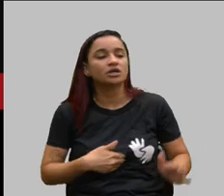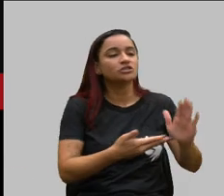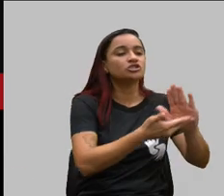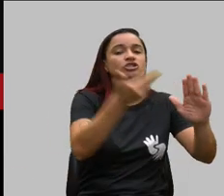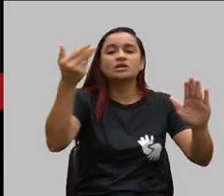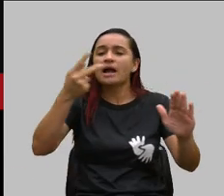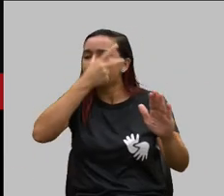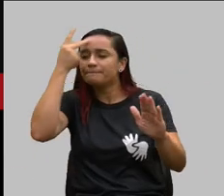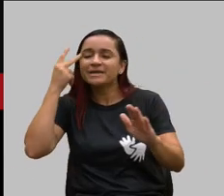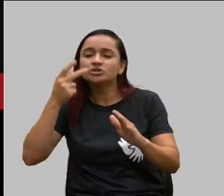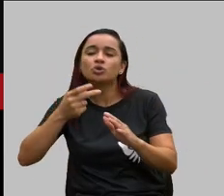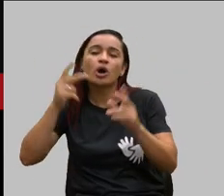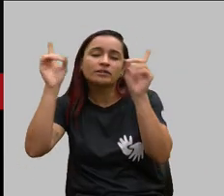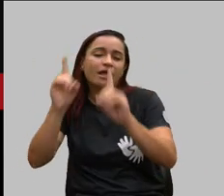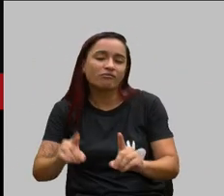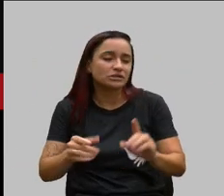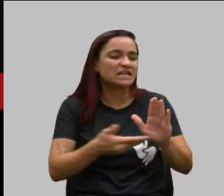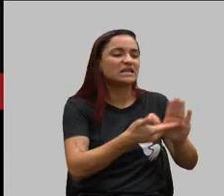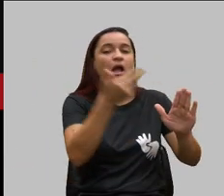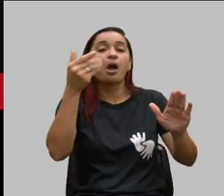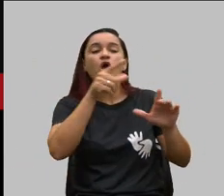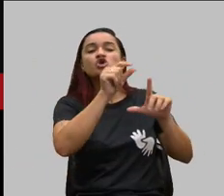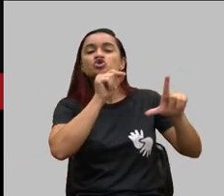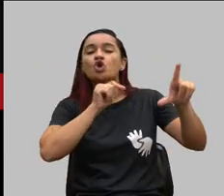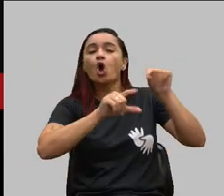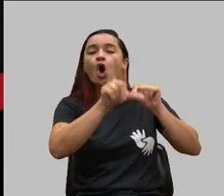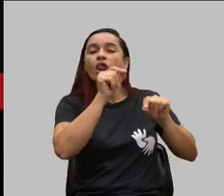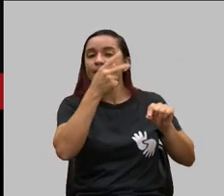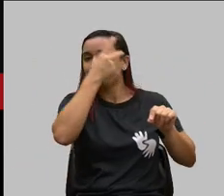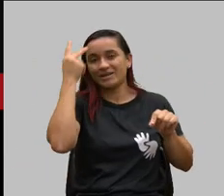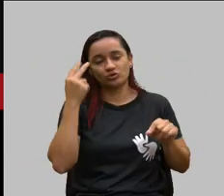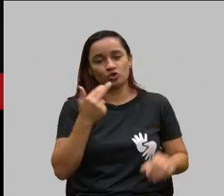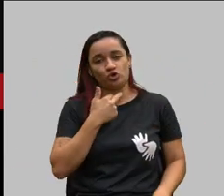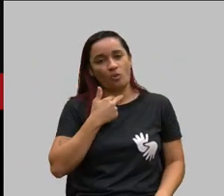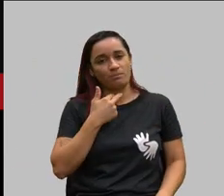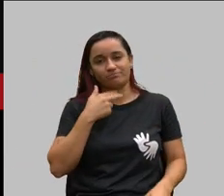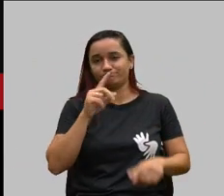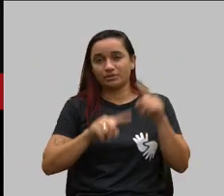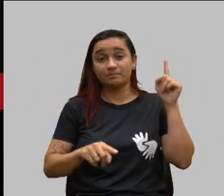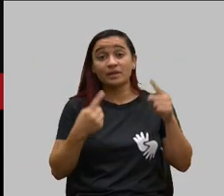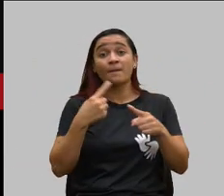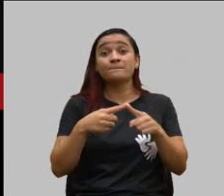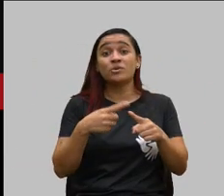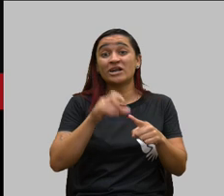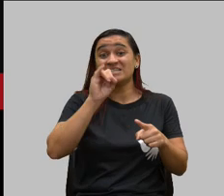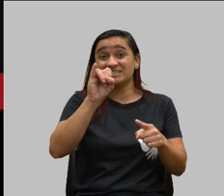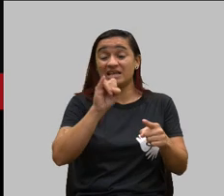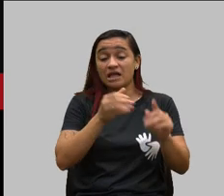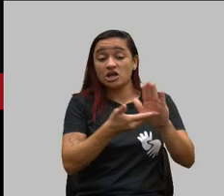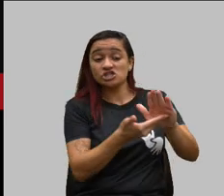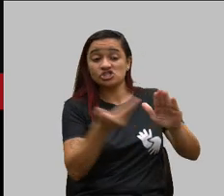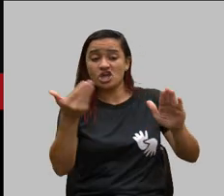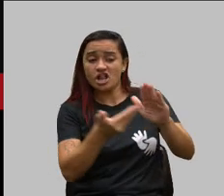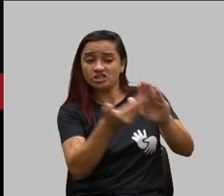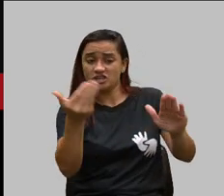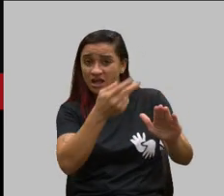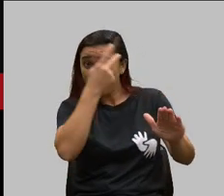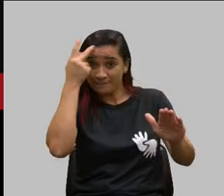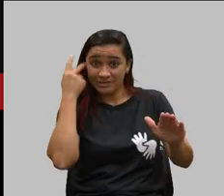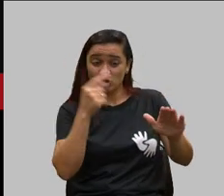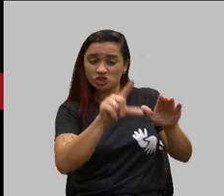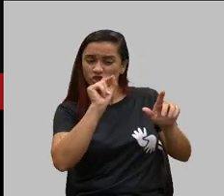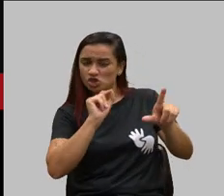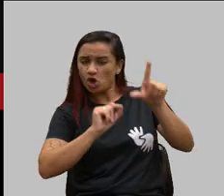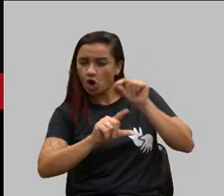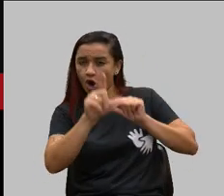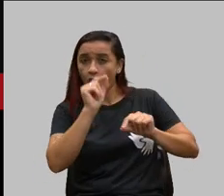pessoas para tirar até porque a exclusão de um beneficiário de um plano coletivo cabe a